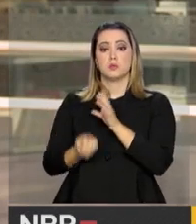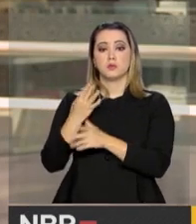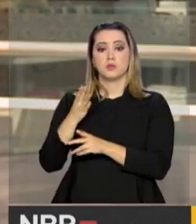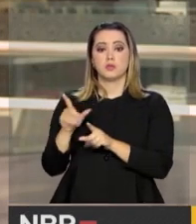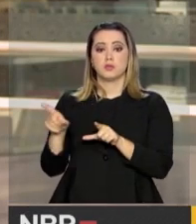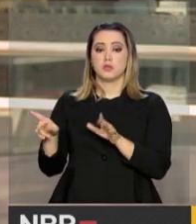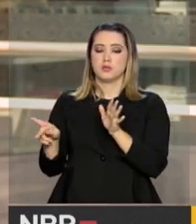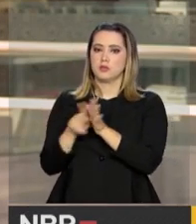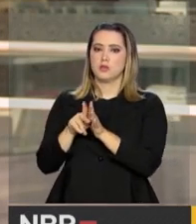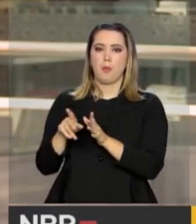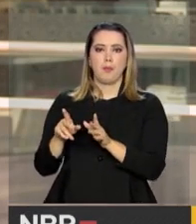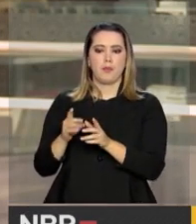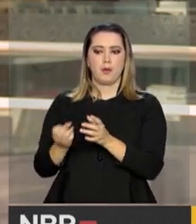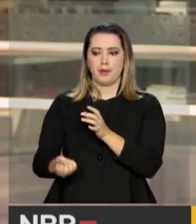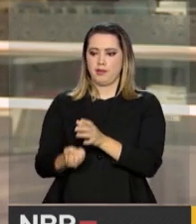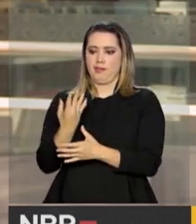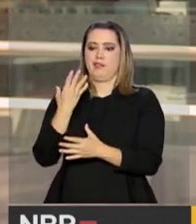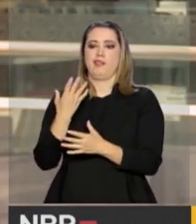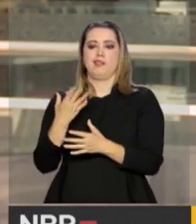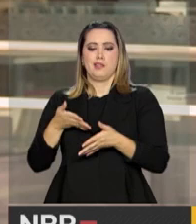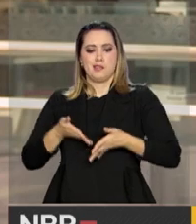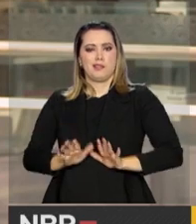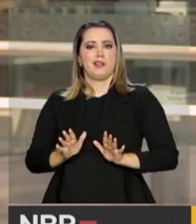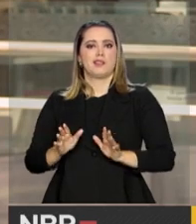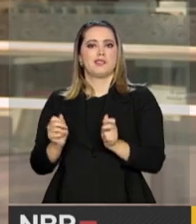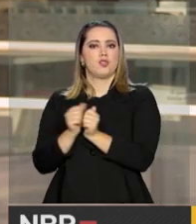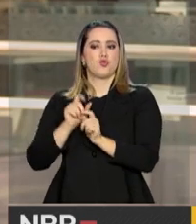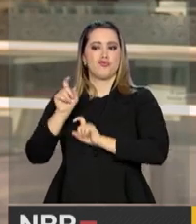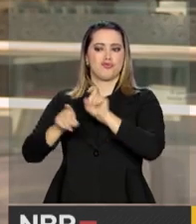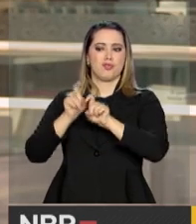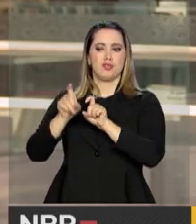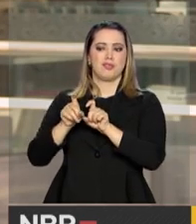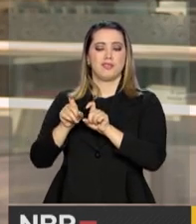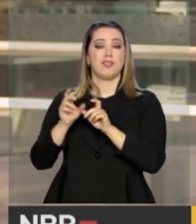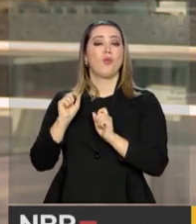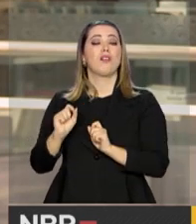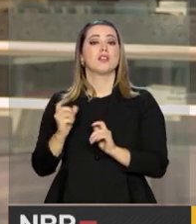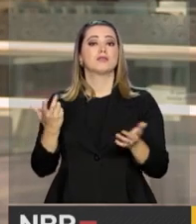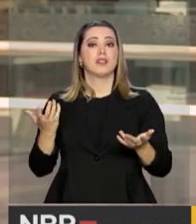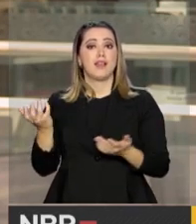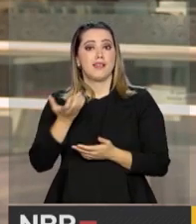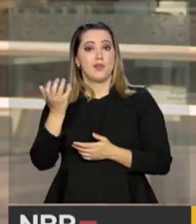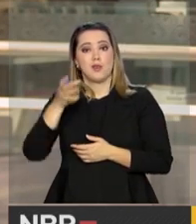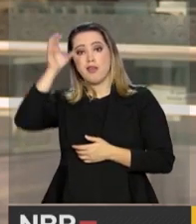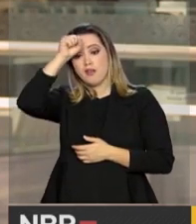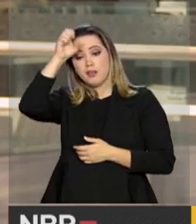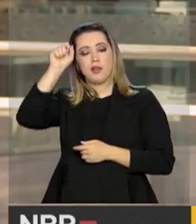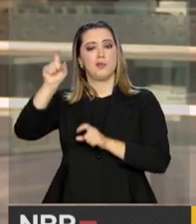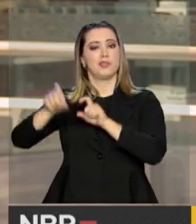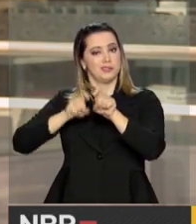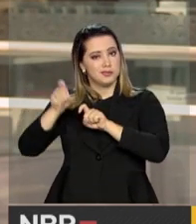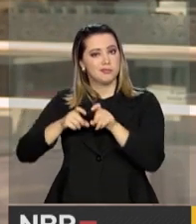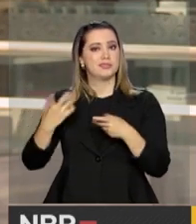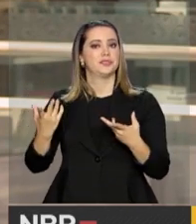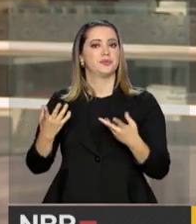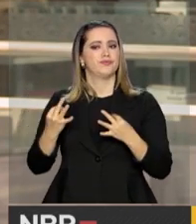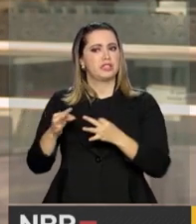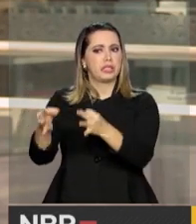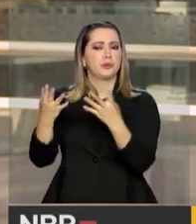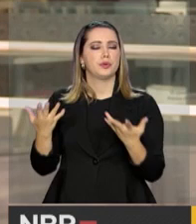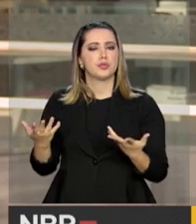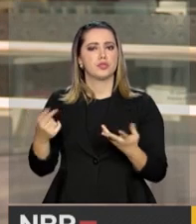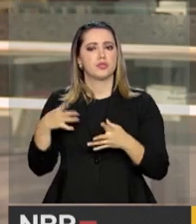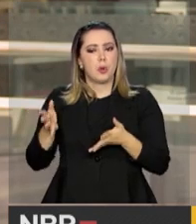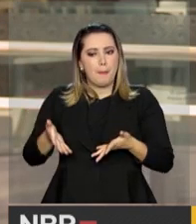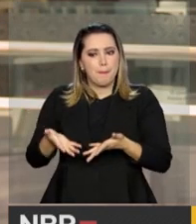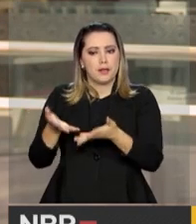nativamente digital, ela quer aprender dessa forma, ela vai aprender dessa forma e ela pressiona